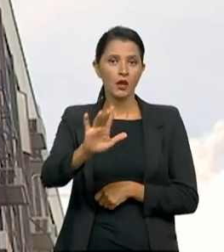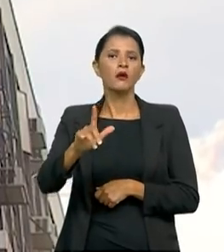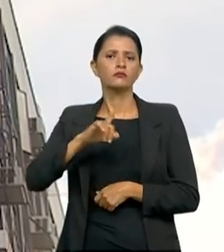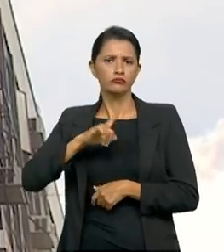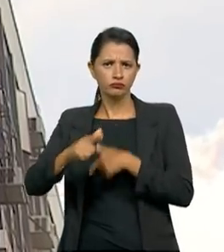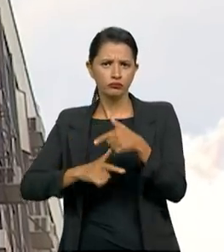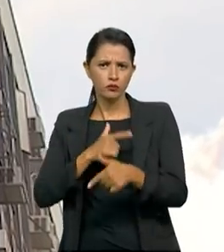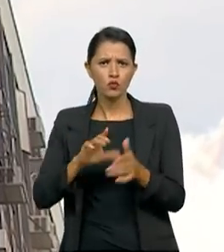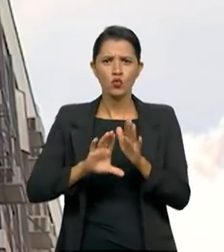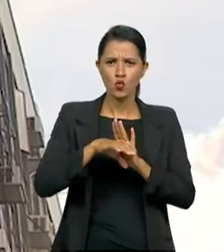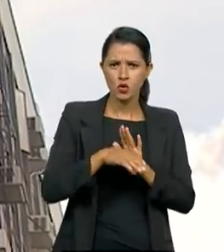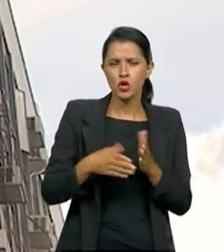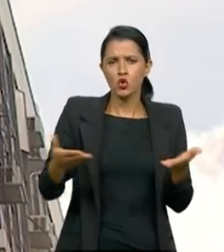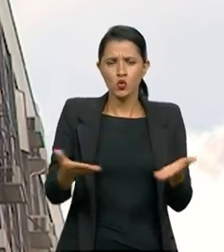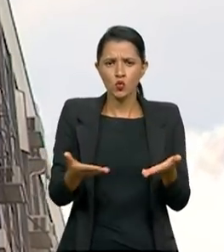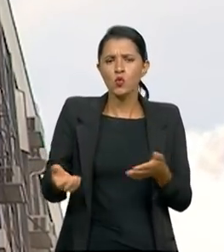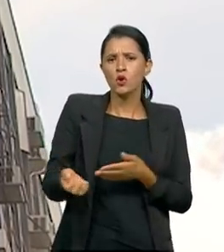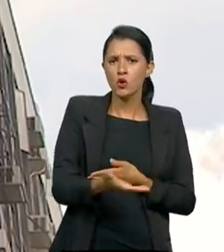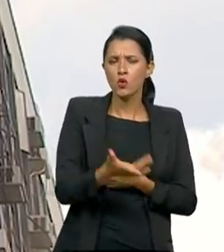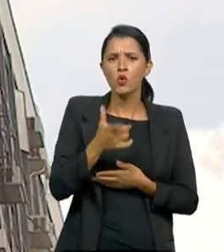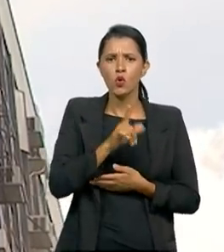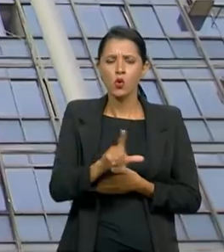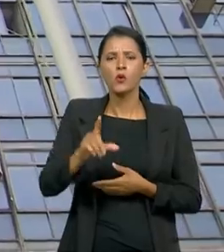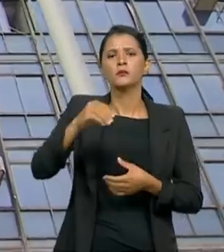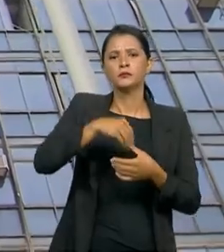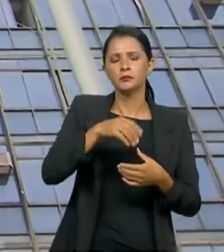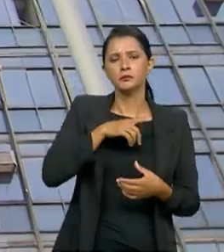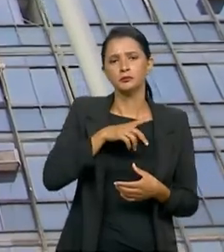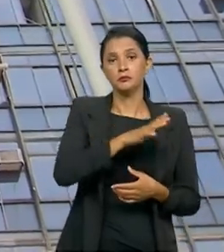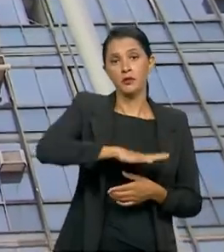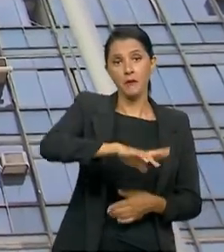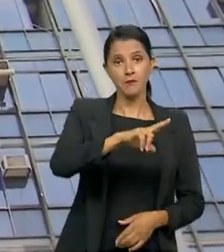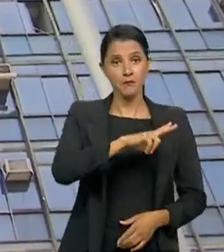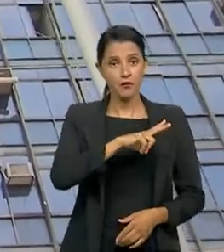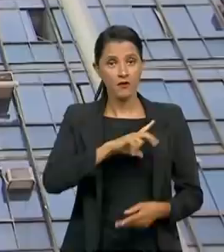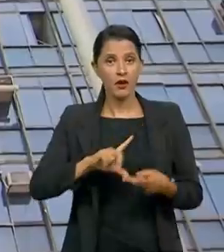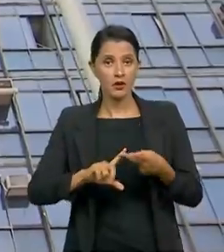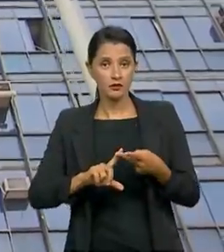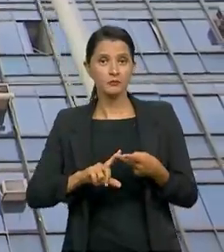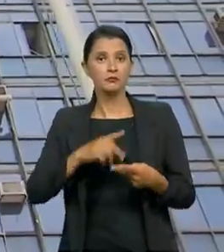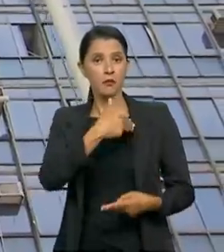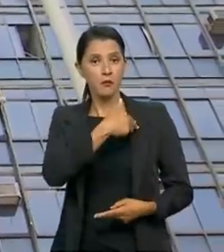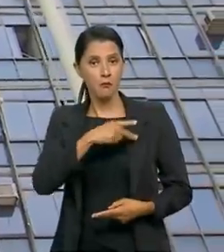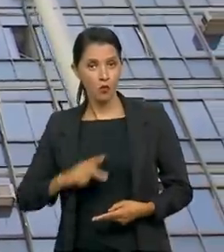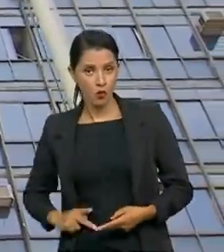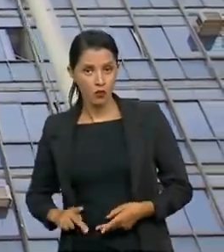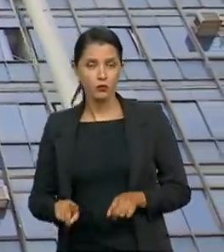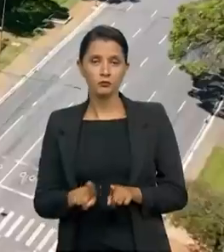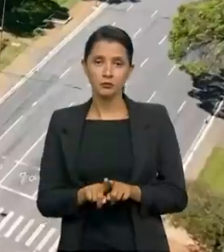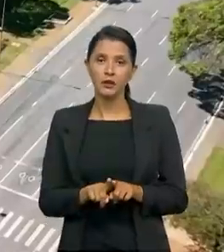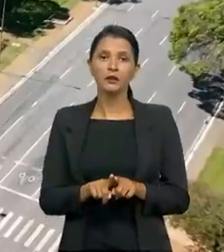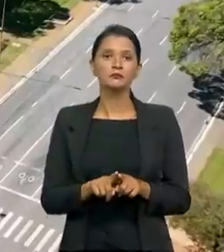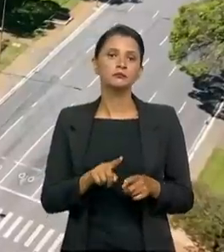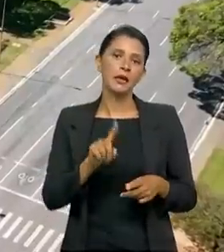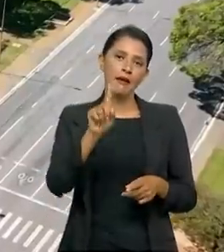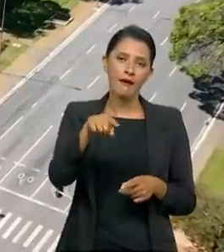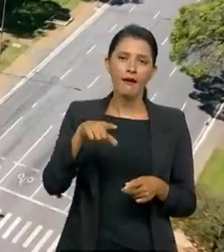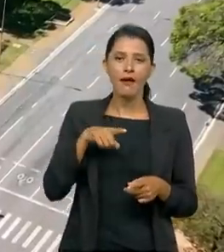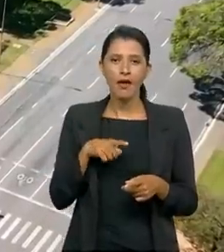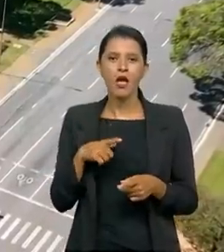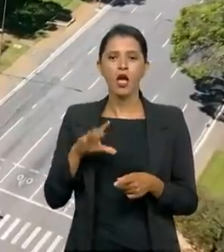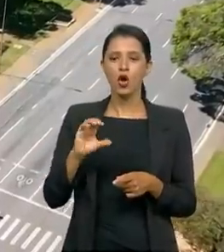conceitos mais atuais que envolvem tanto o setor privado quanto o setor público, que são a